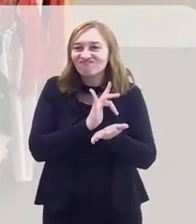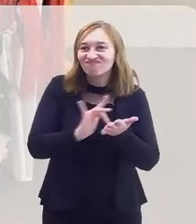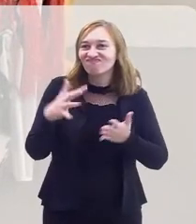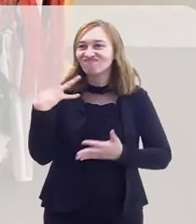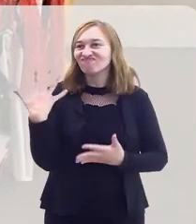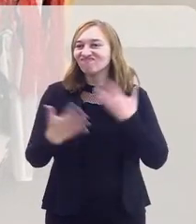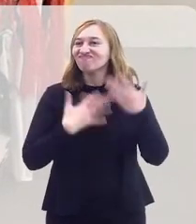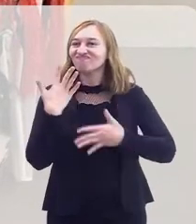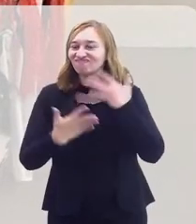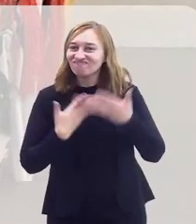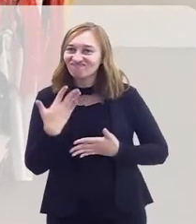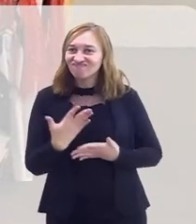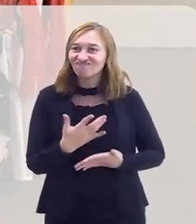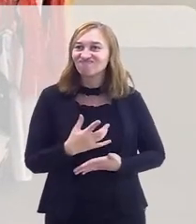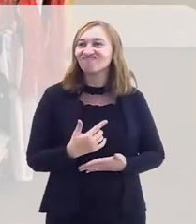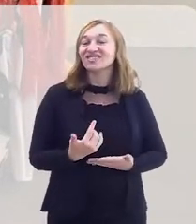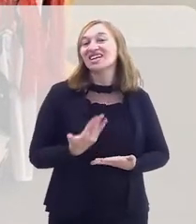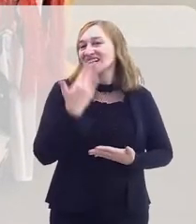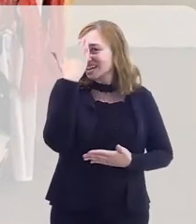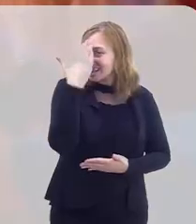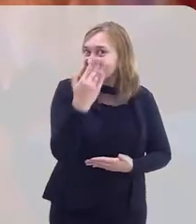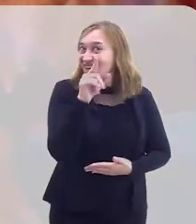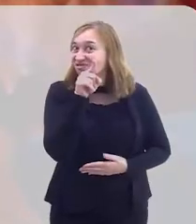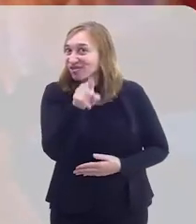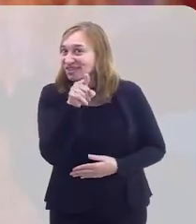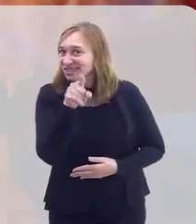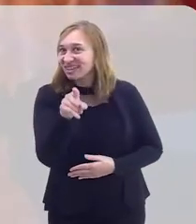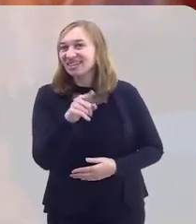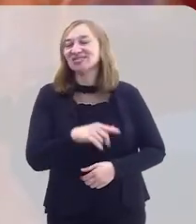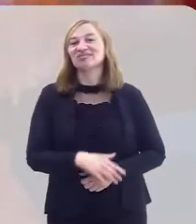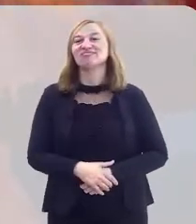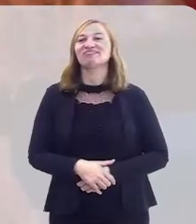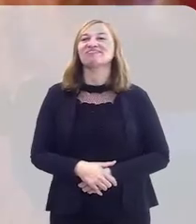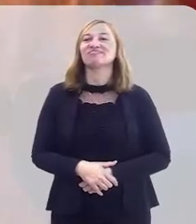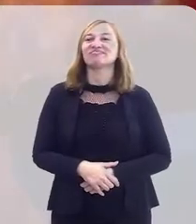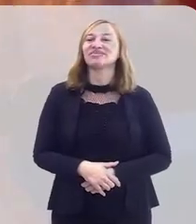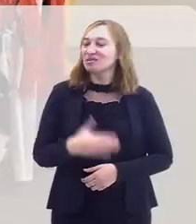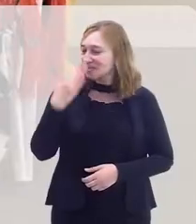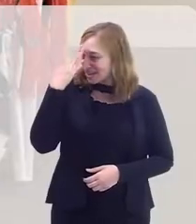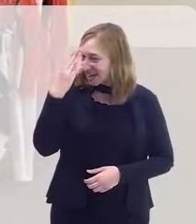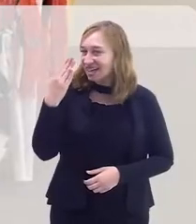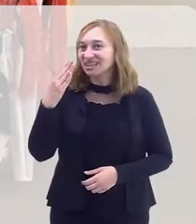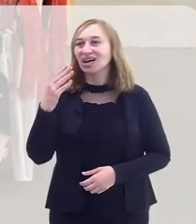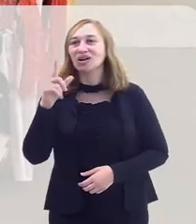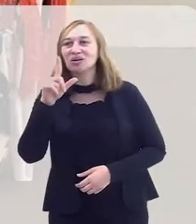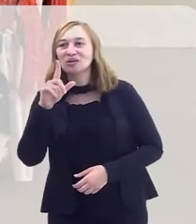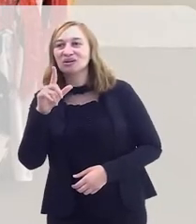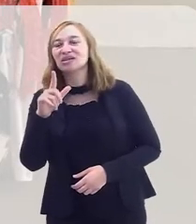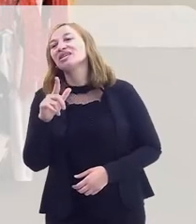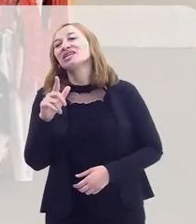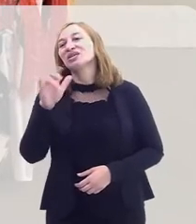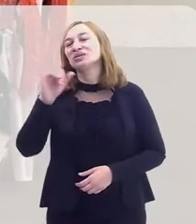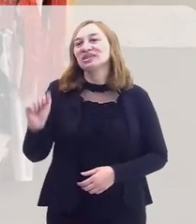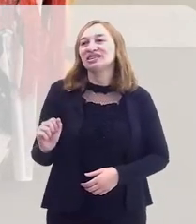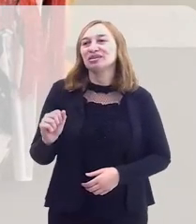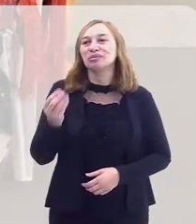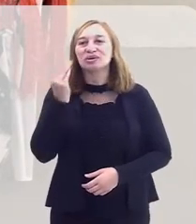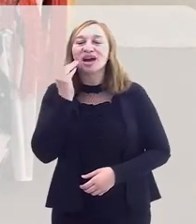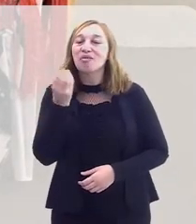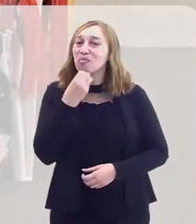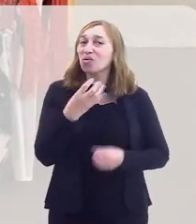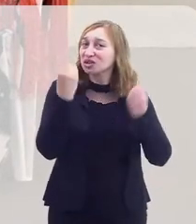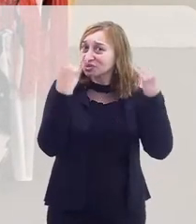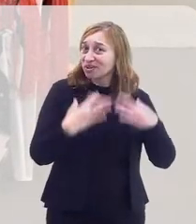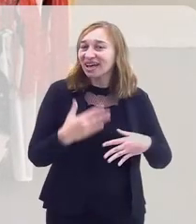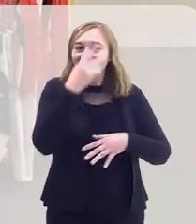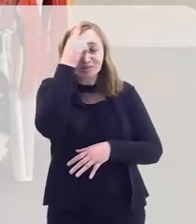Religião. Quero agradecer a você. Eu que agradeço, Luzia, pela oportunidade. Porque é muito bom a gente explicar e as pessoas